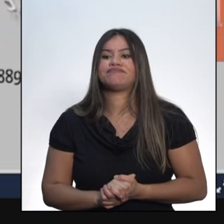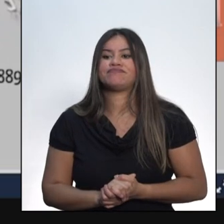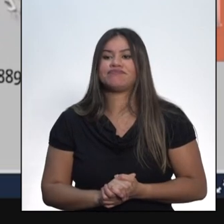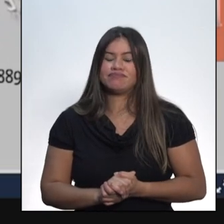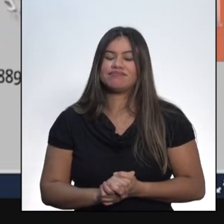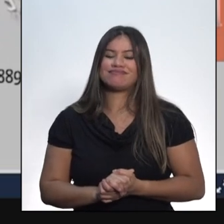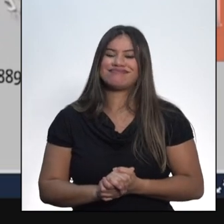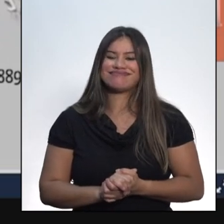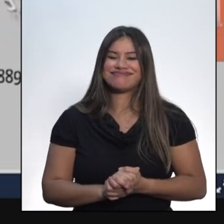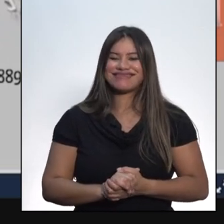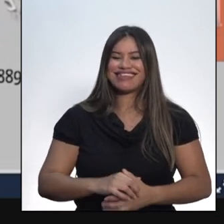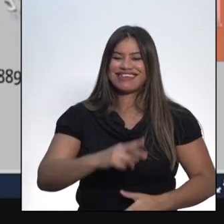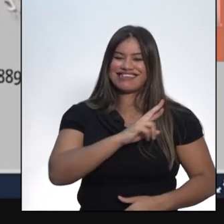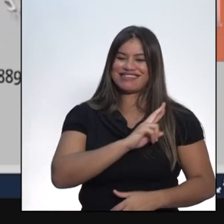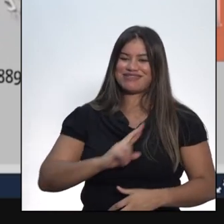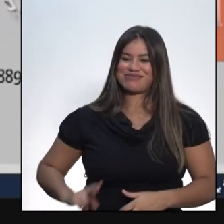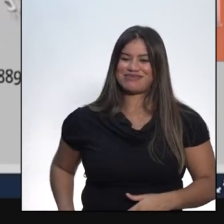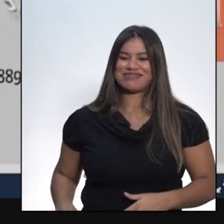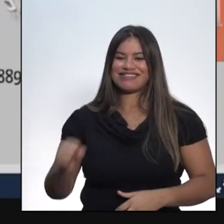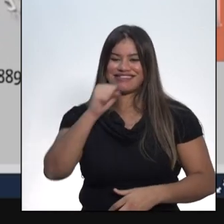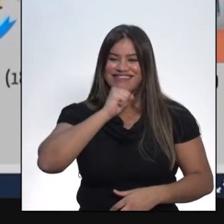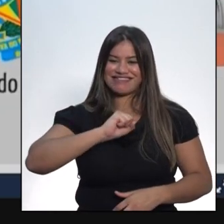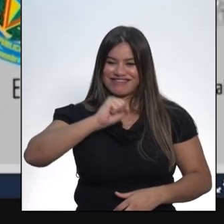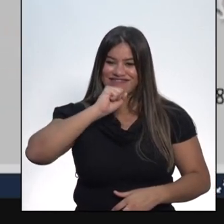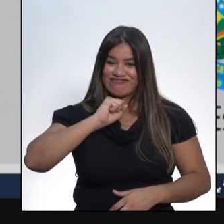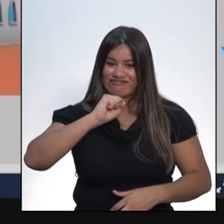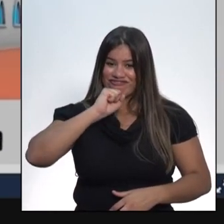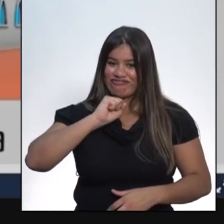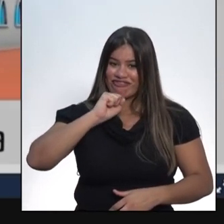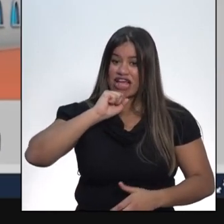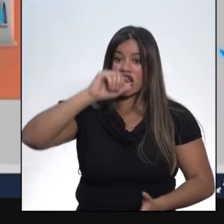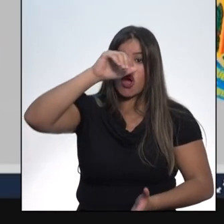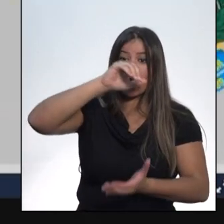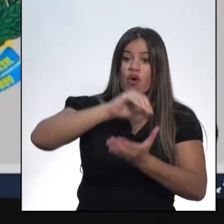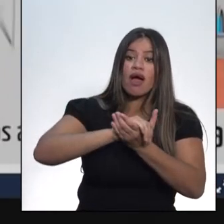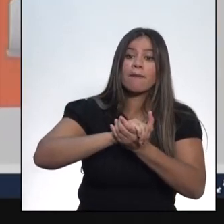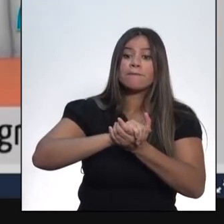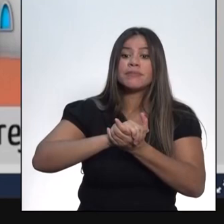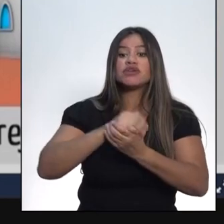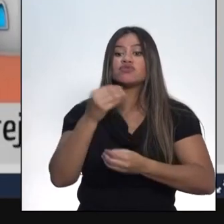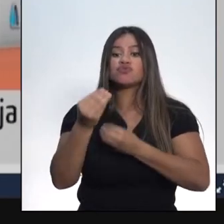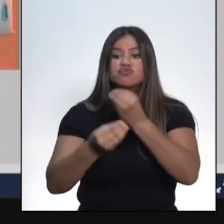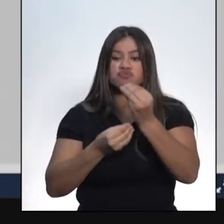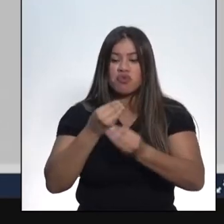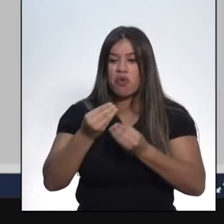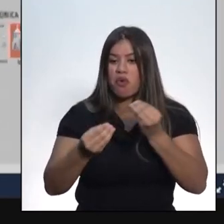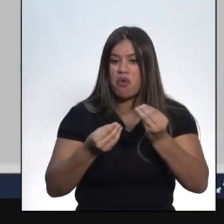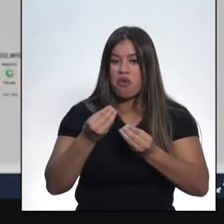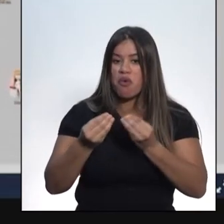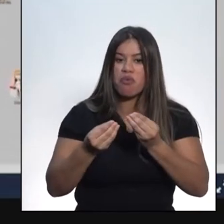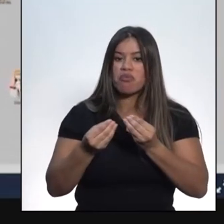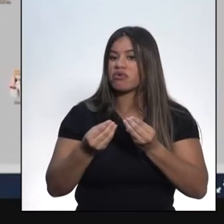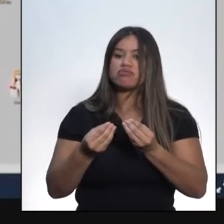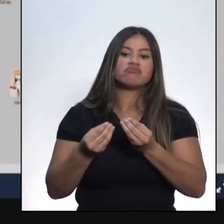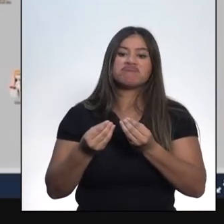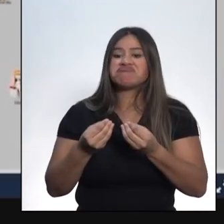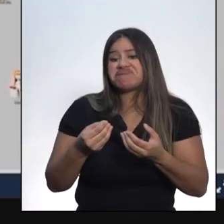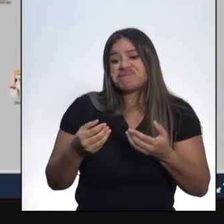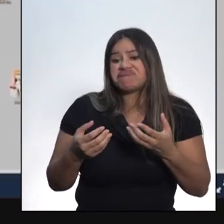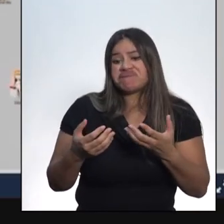Na República Velha, o casamento na esfera religiosa não tinha mais nenhum valor legal para o Estado brasileiro.